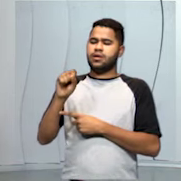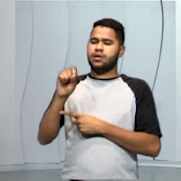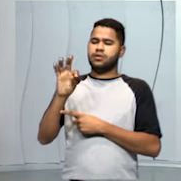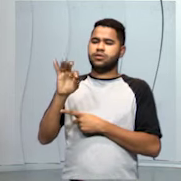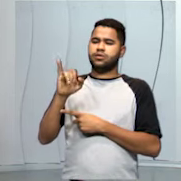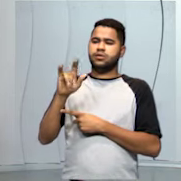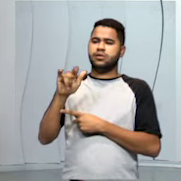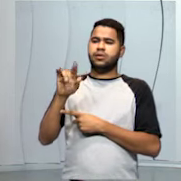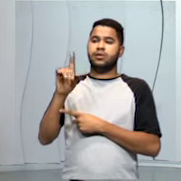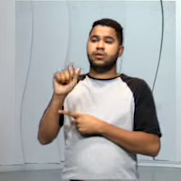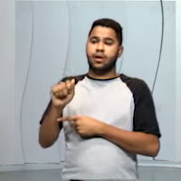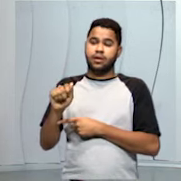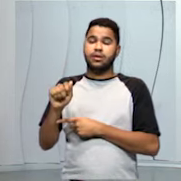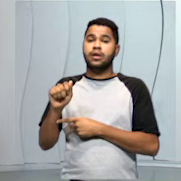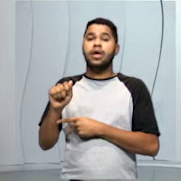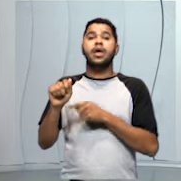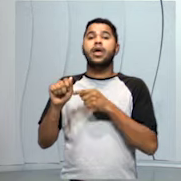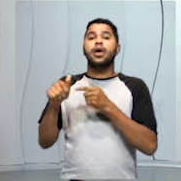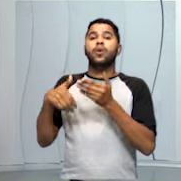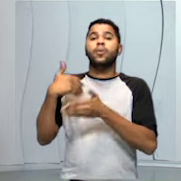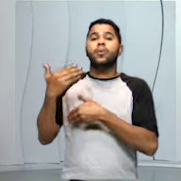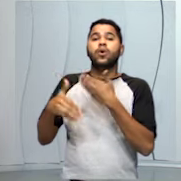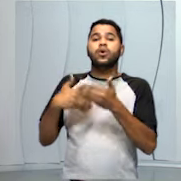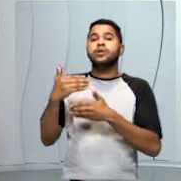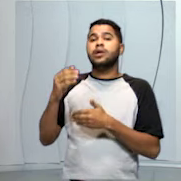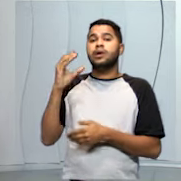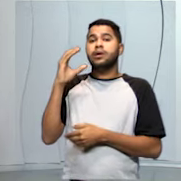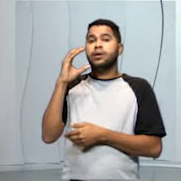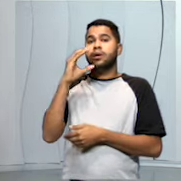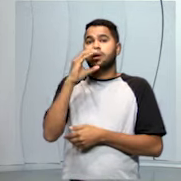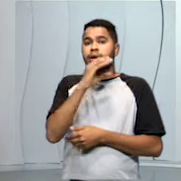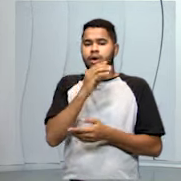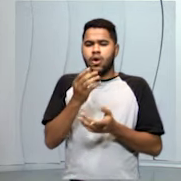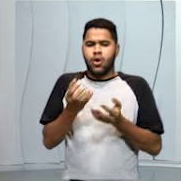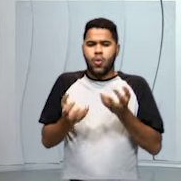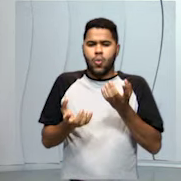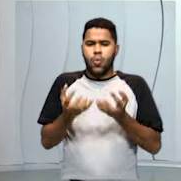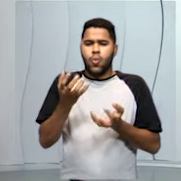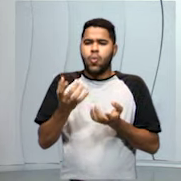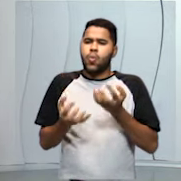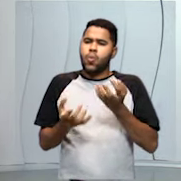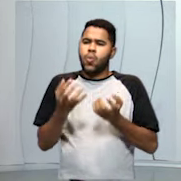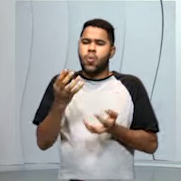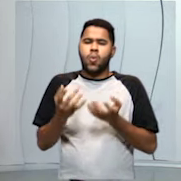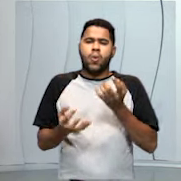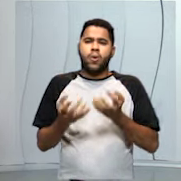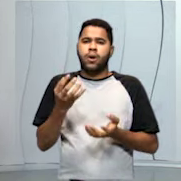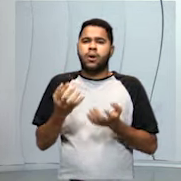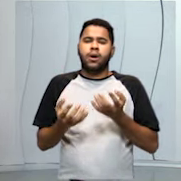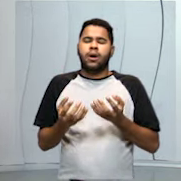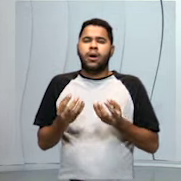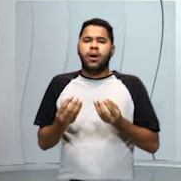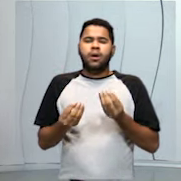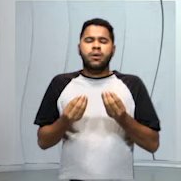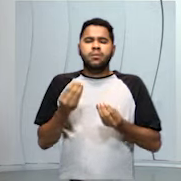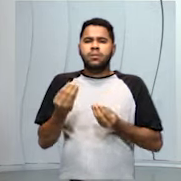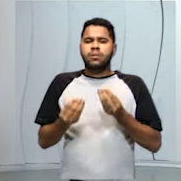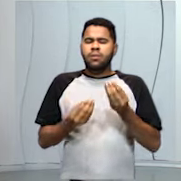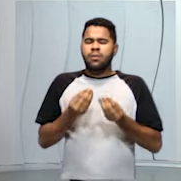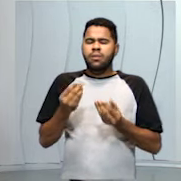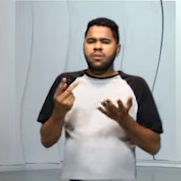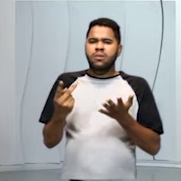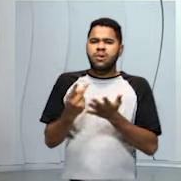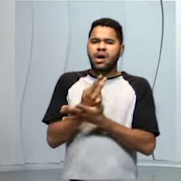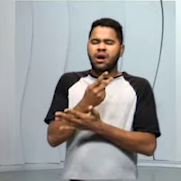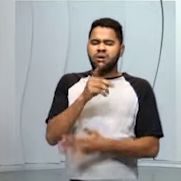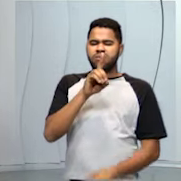processo que envolve o calor, o aquecimento da água. Como que ela acontece, a